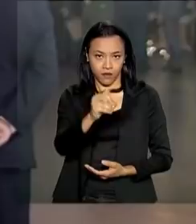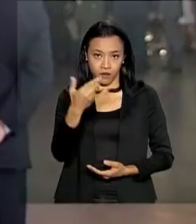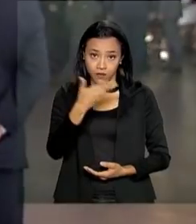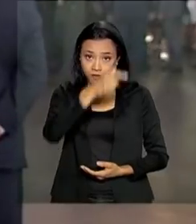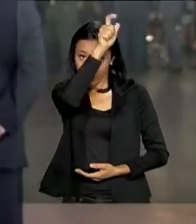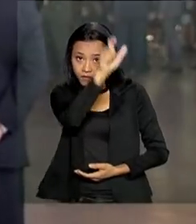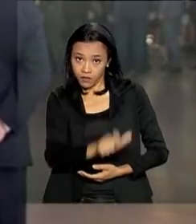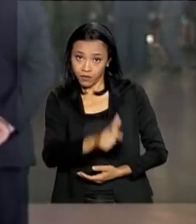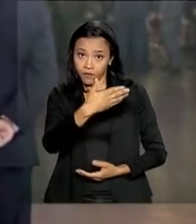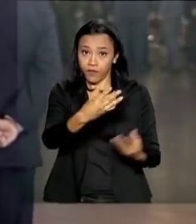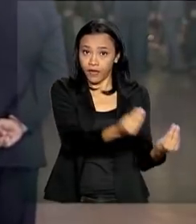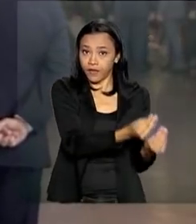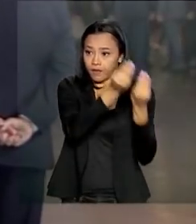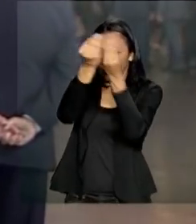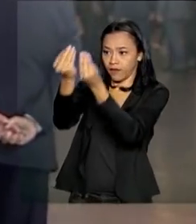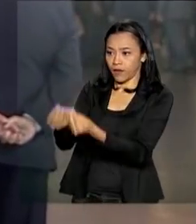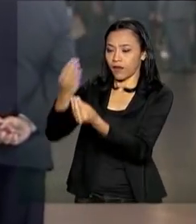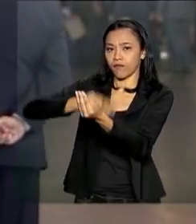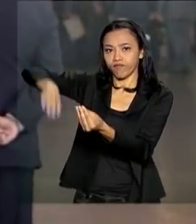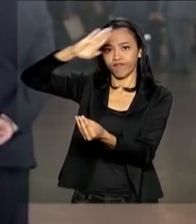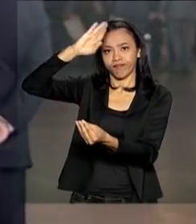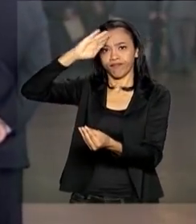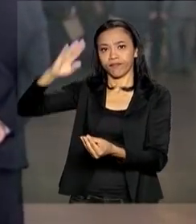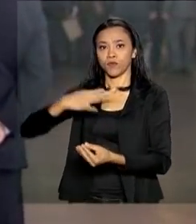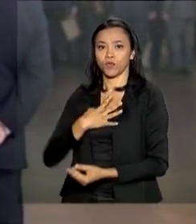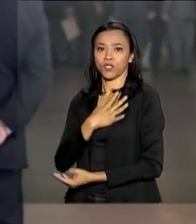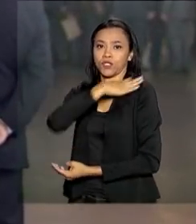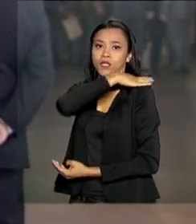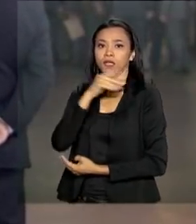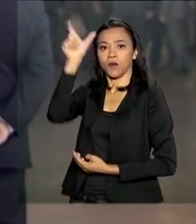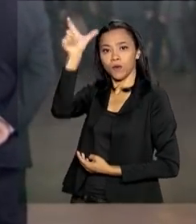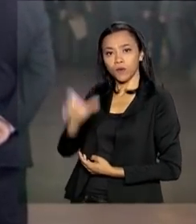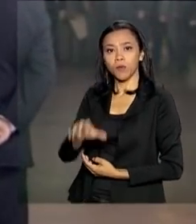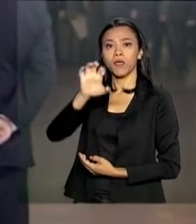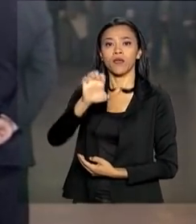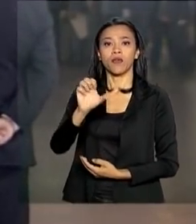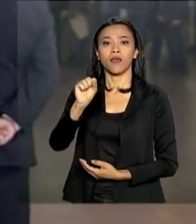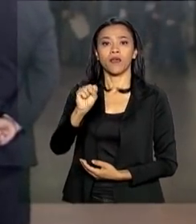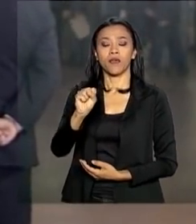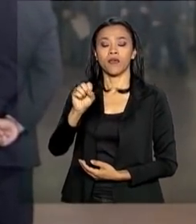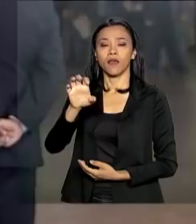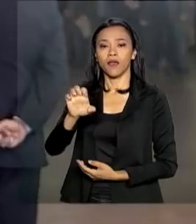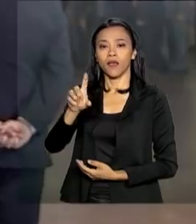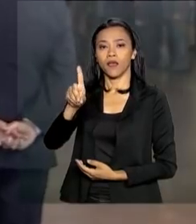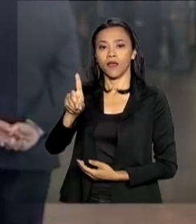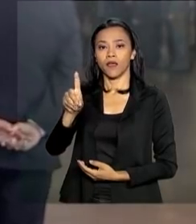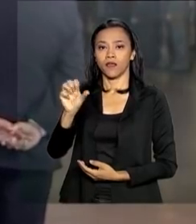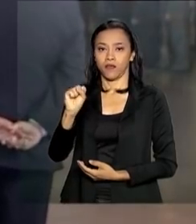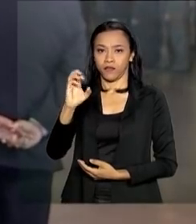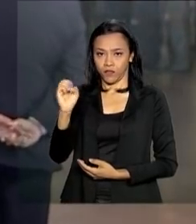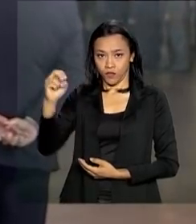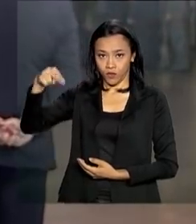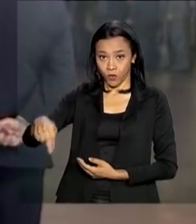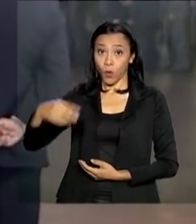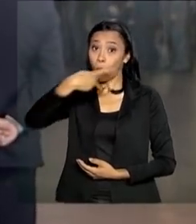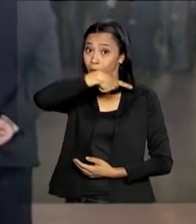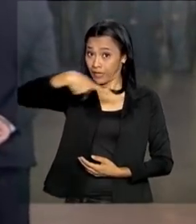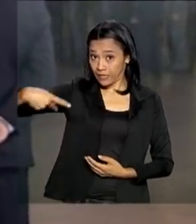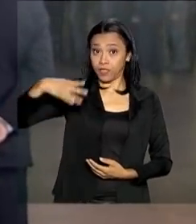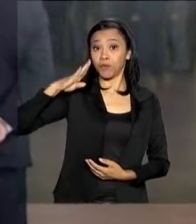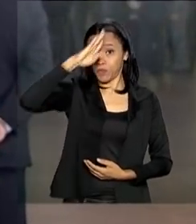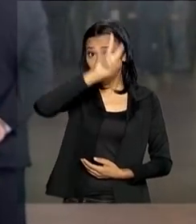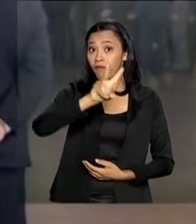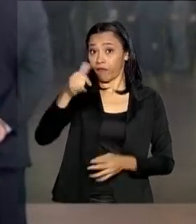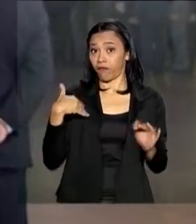vai passar o comando para o General do Exército, Edson Leal Pujol. O presidente Jair Bolsonaro vai participar dessa cerimônia.